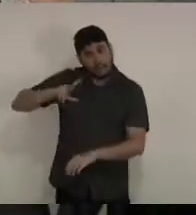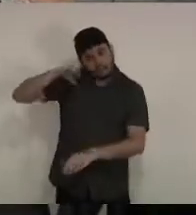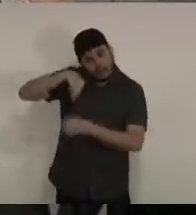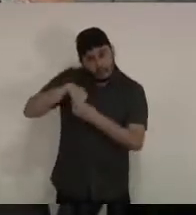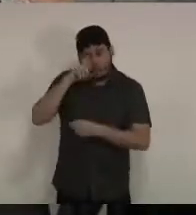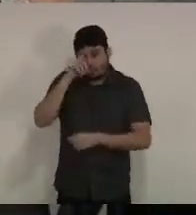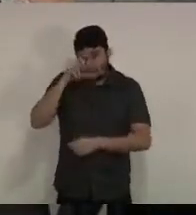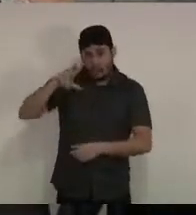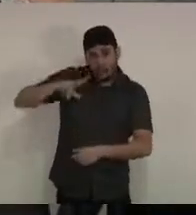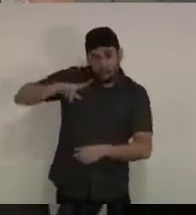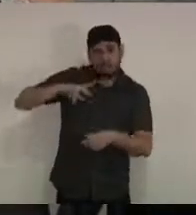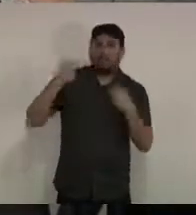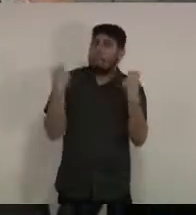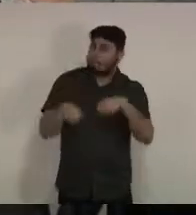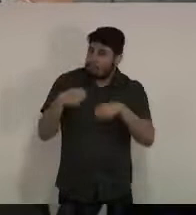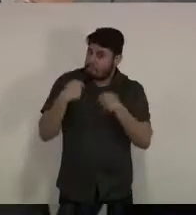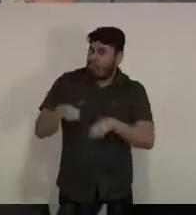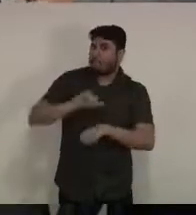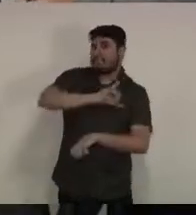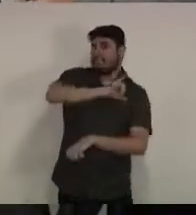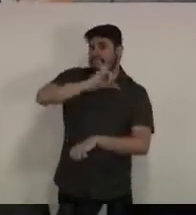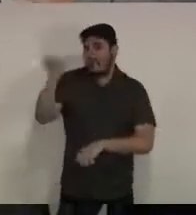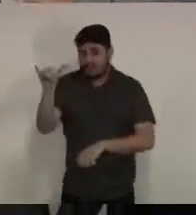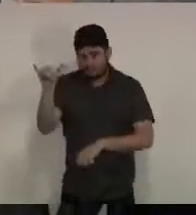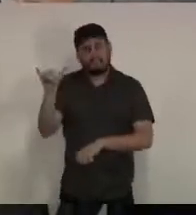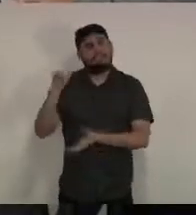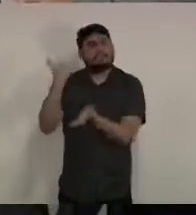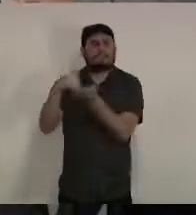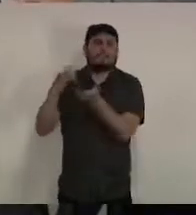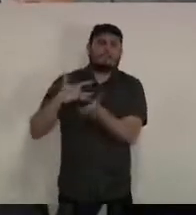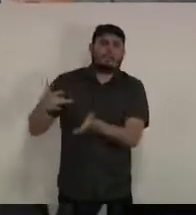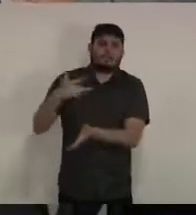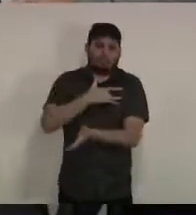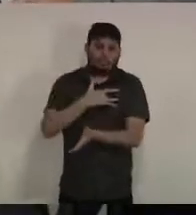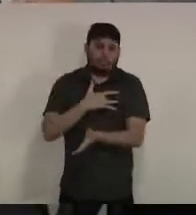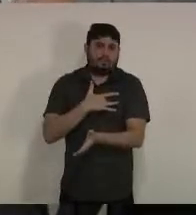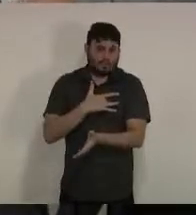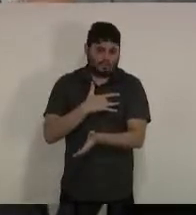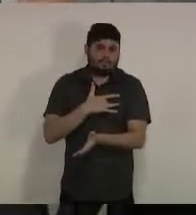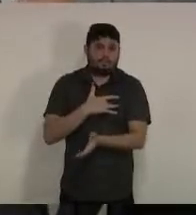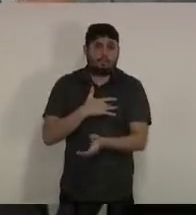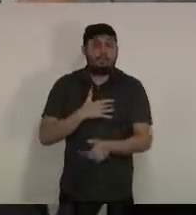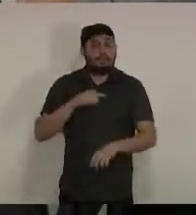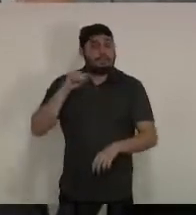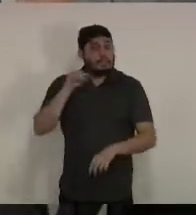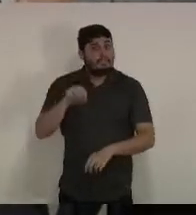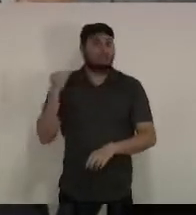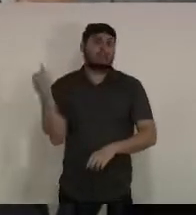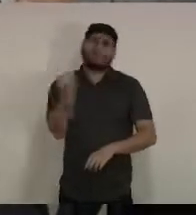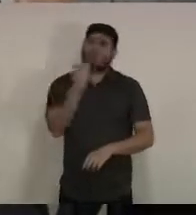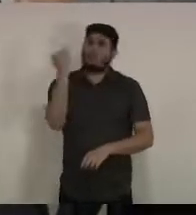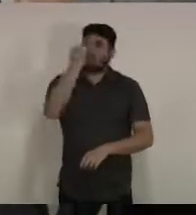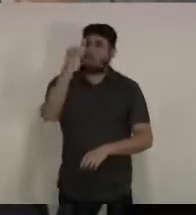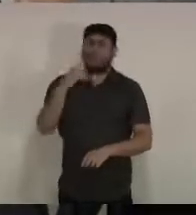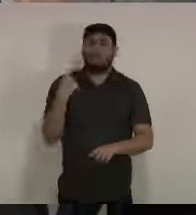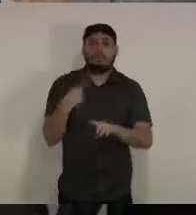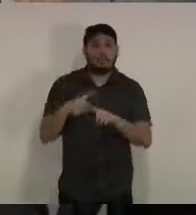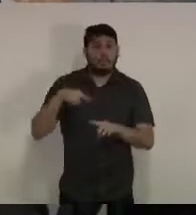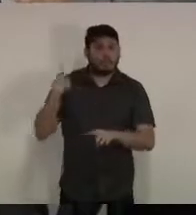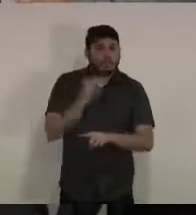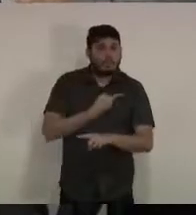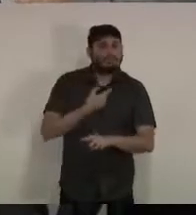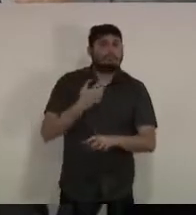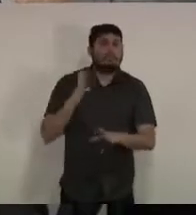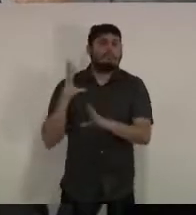e nas unidades privadas de laboratório do nosso município isso é fundamental para que a gente possa fazer todo o